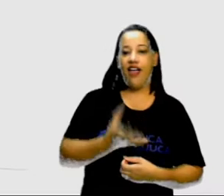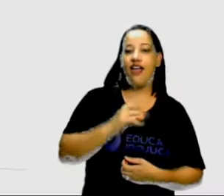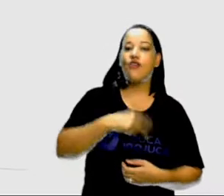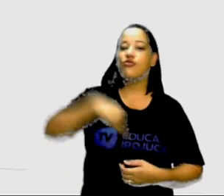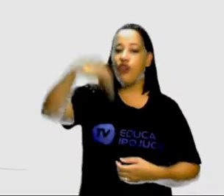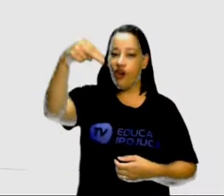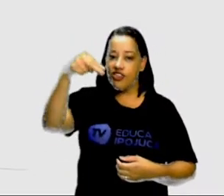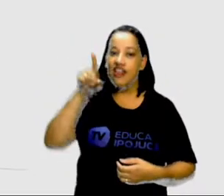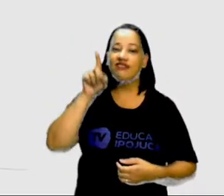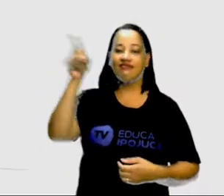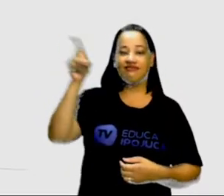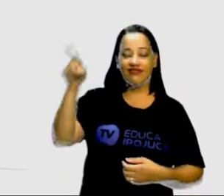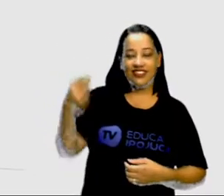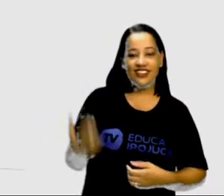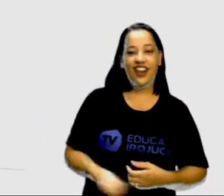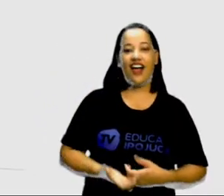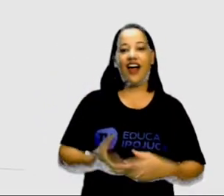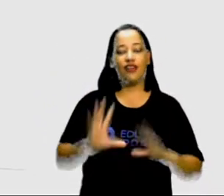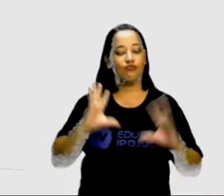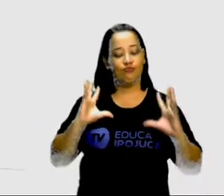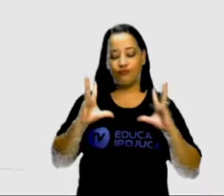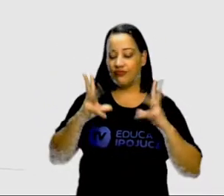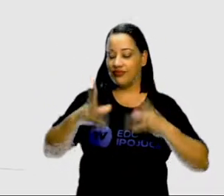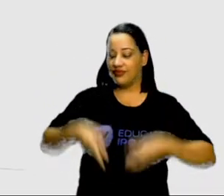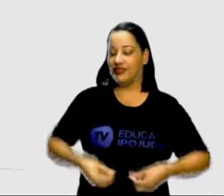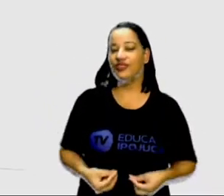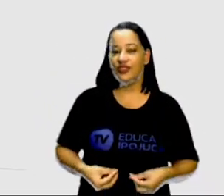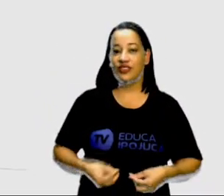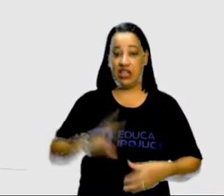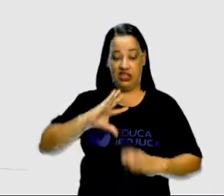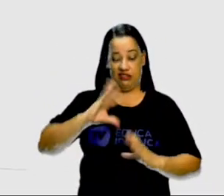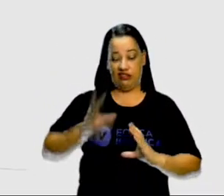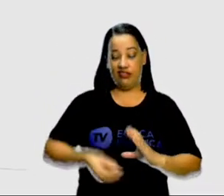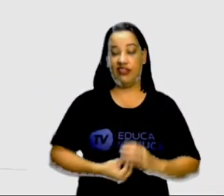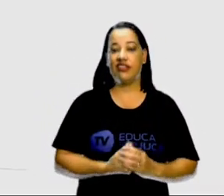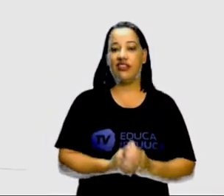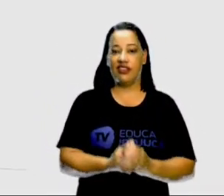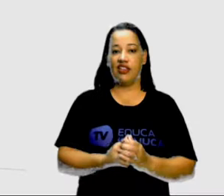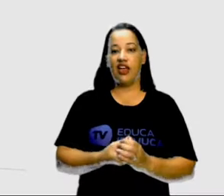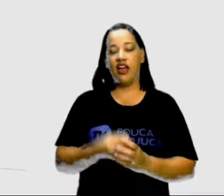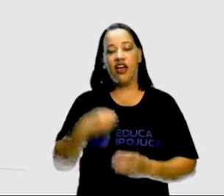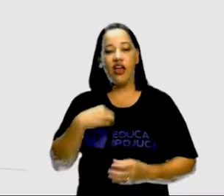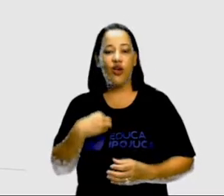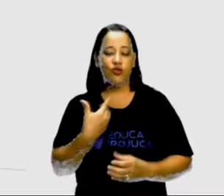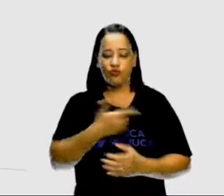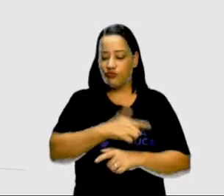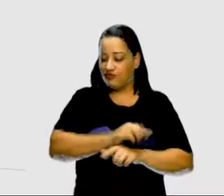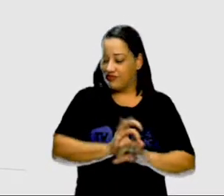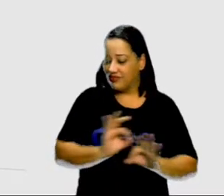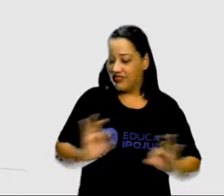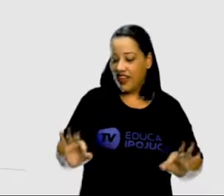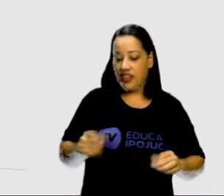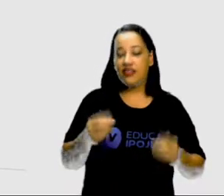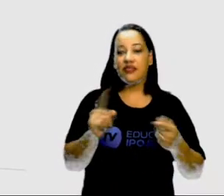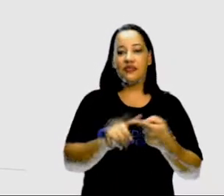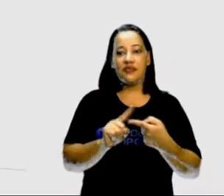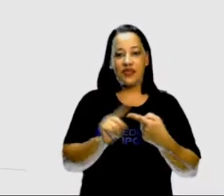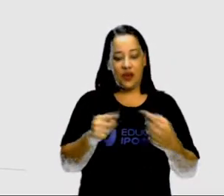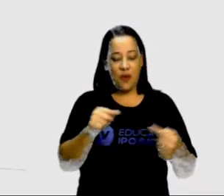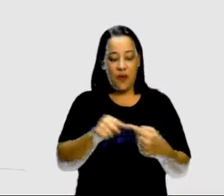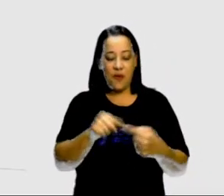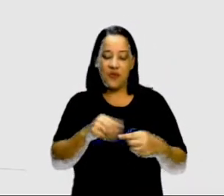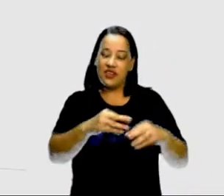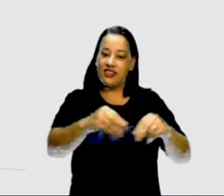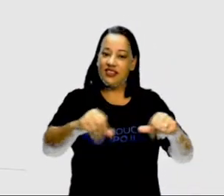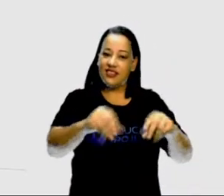alma e coração. Trago em minha essência a dor da minha ausência e a poeira daquele chão. Vando